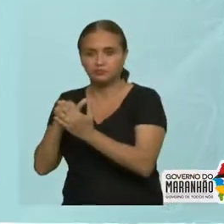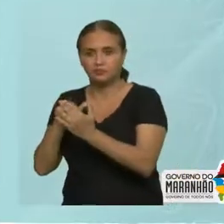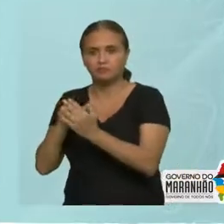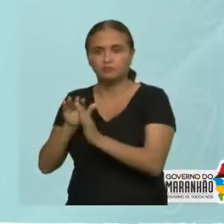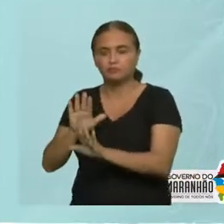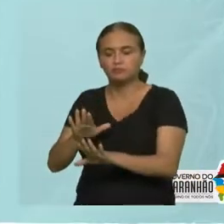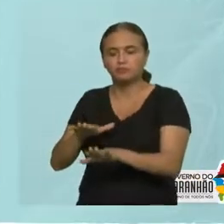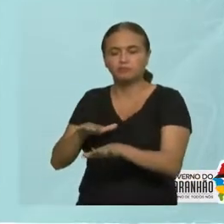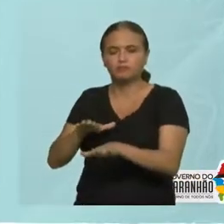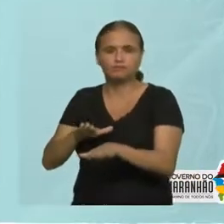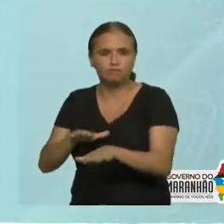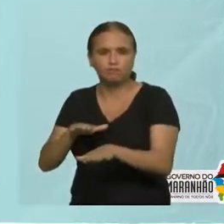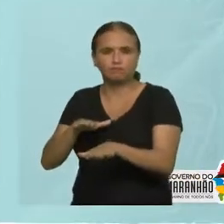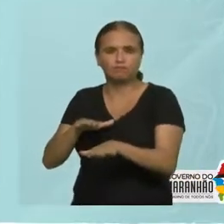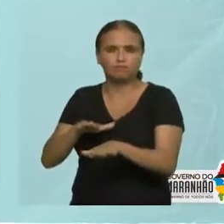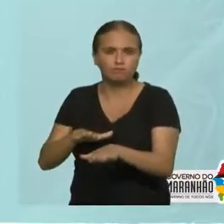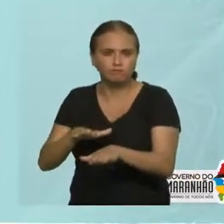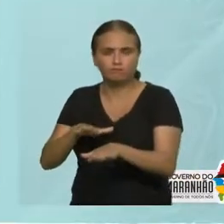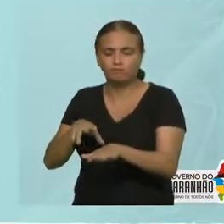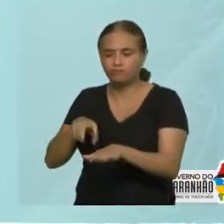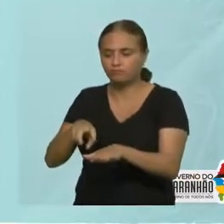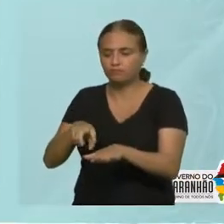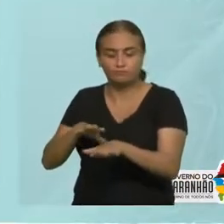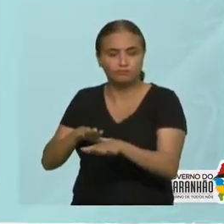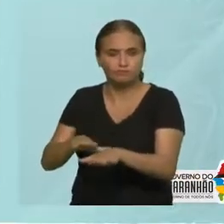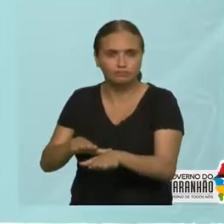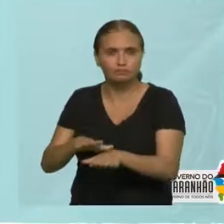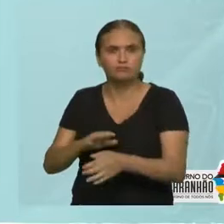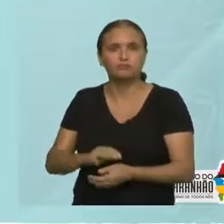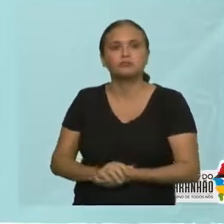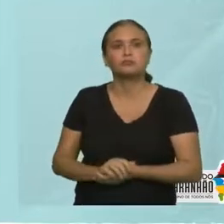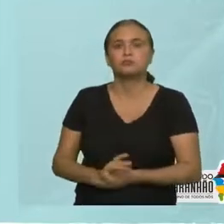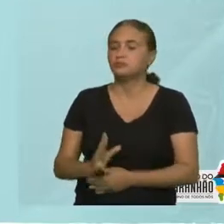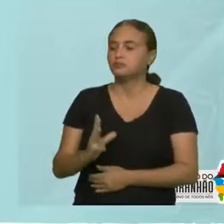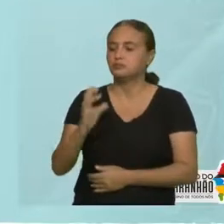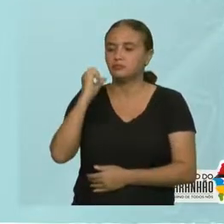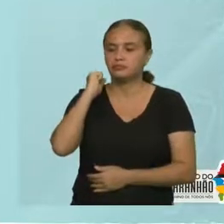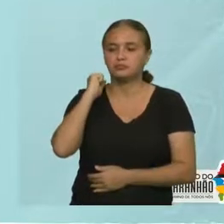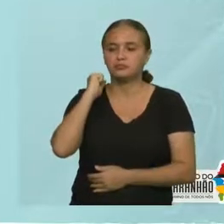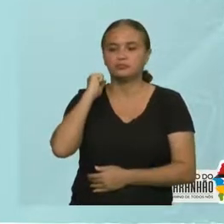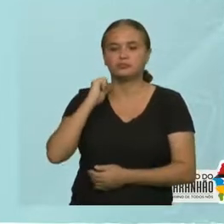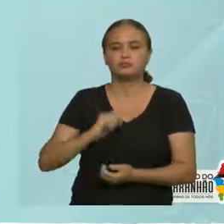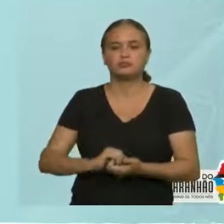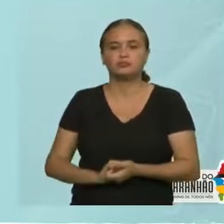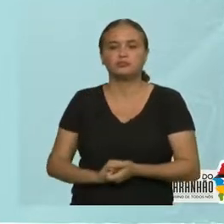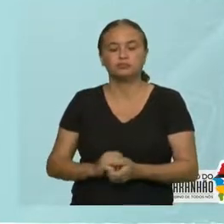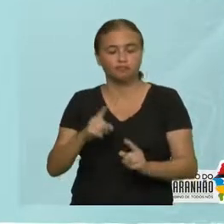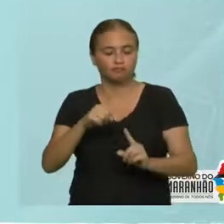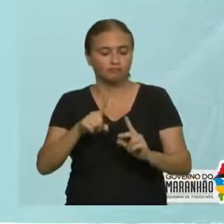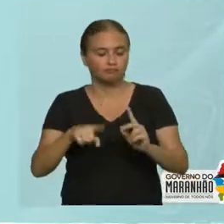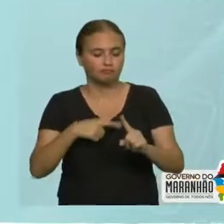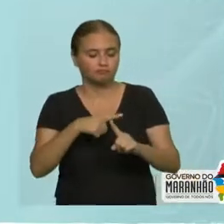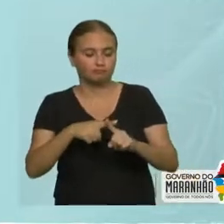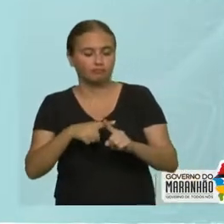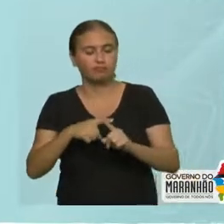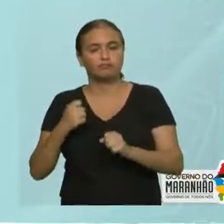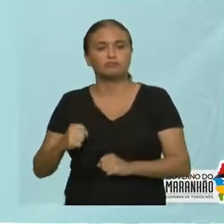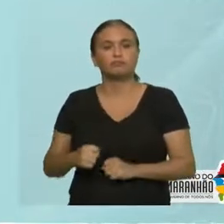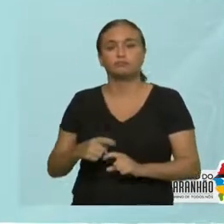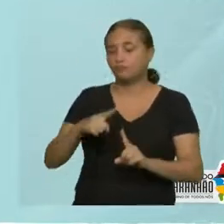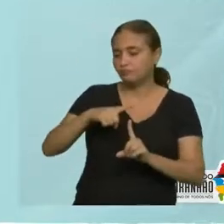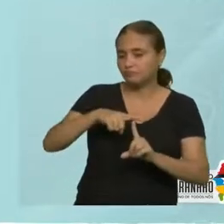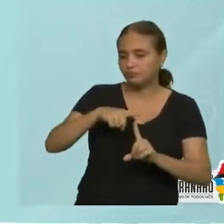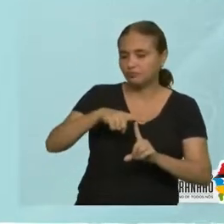zero, vai parar, VO 20 e a aceleração vezes o tempo que ele está fazendo isso, a desaceleração,